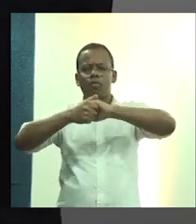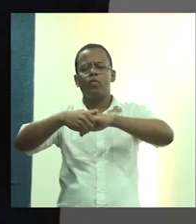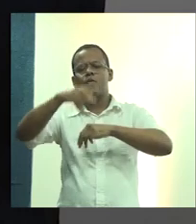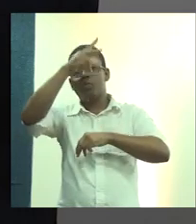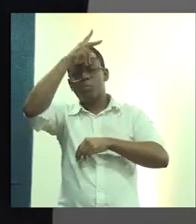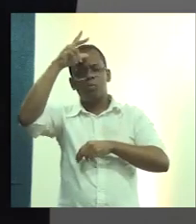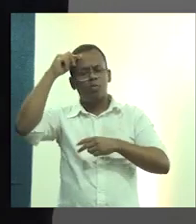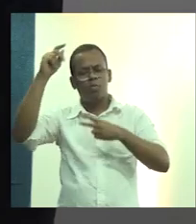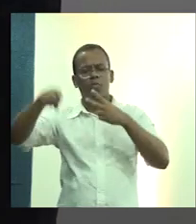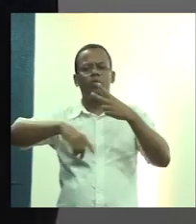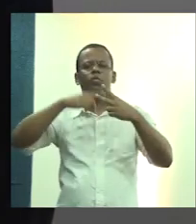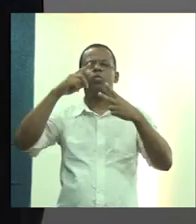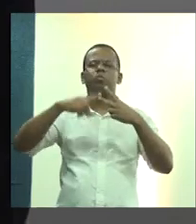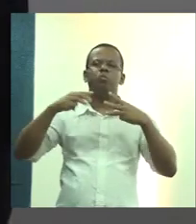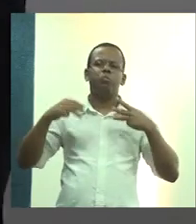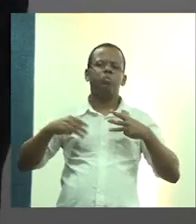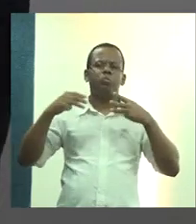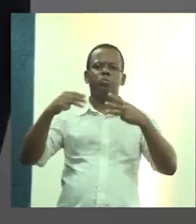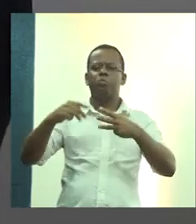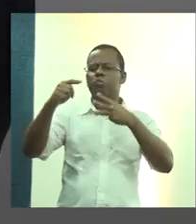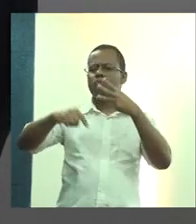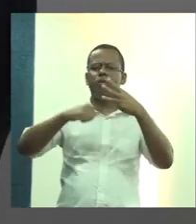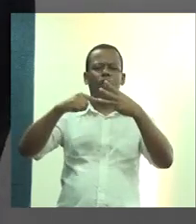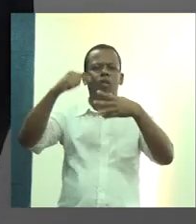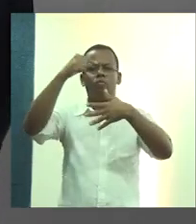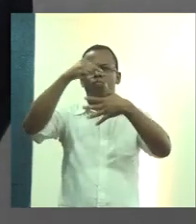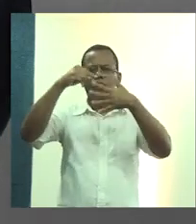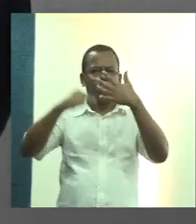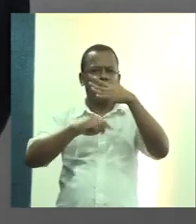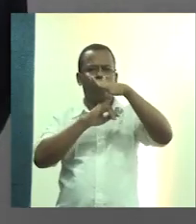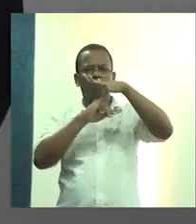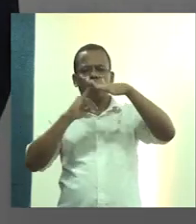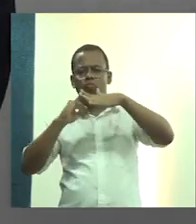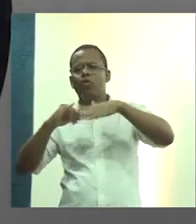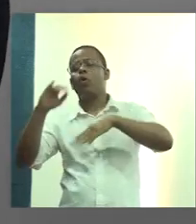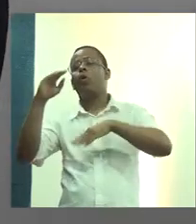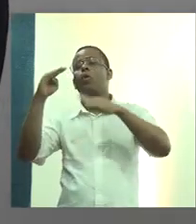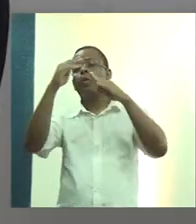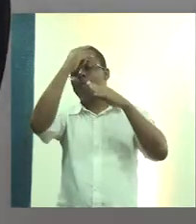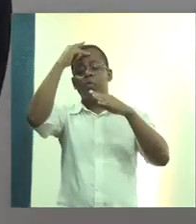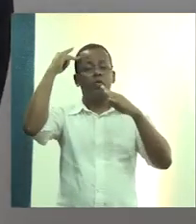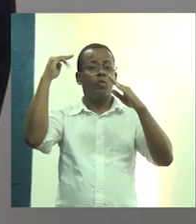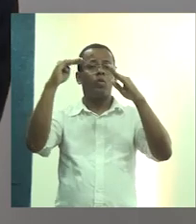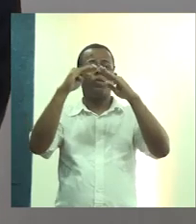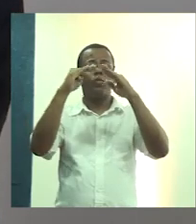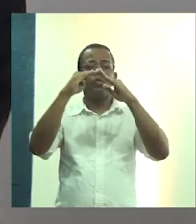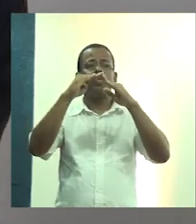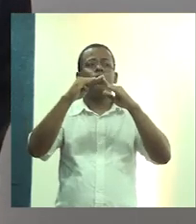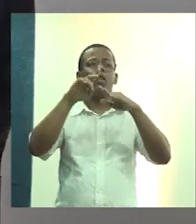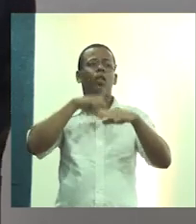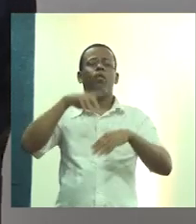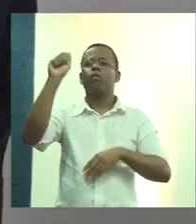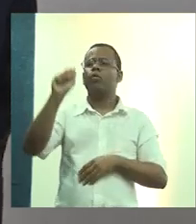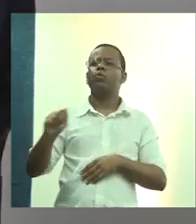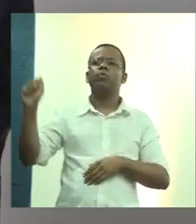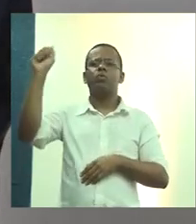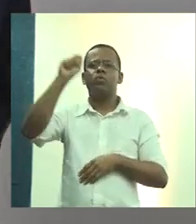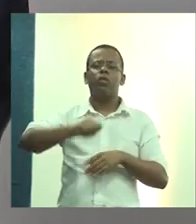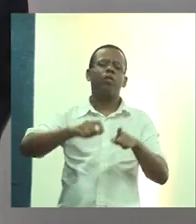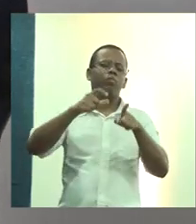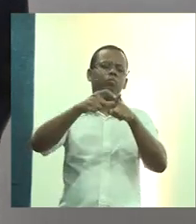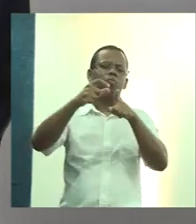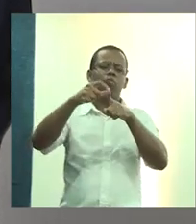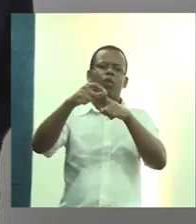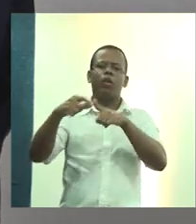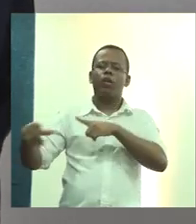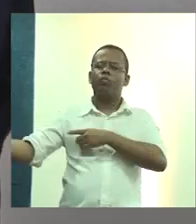Pública, Ministério Público, enfim, Associação de Moradores, nós estamos em uma situação lá de associação de bairros também. Fizemos um grande